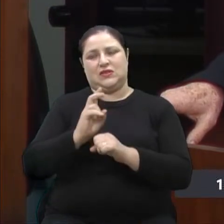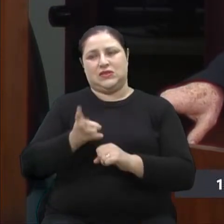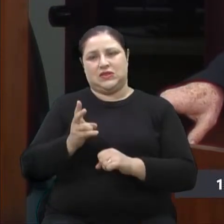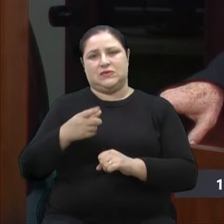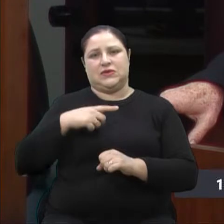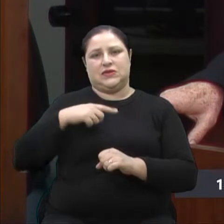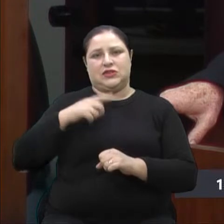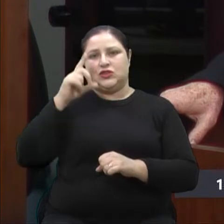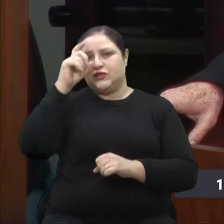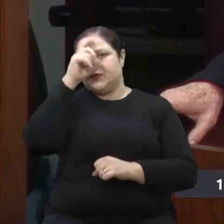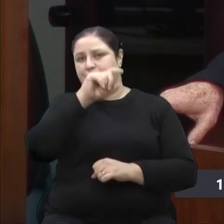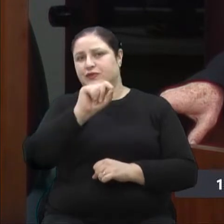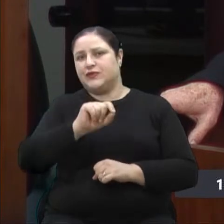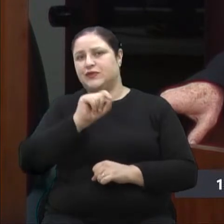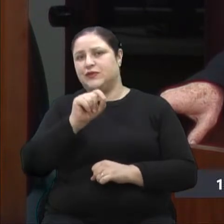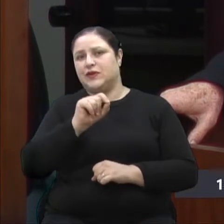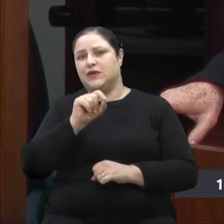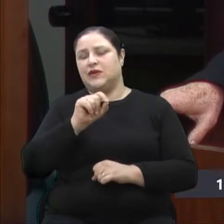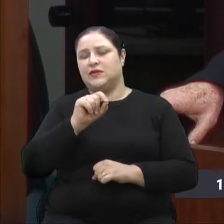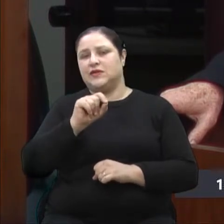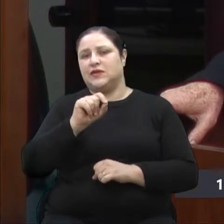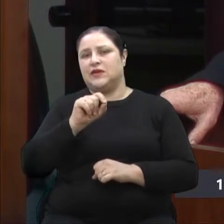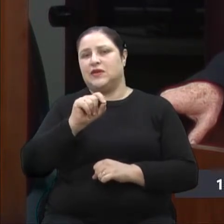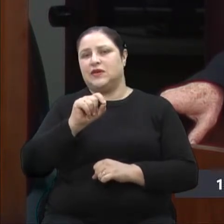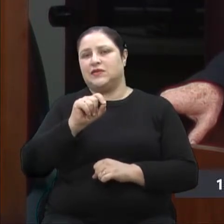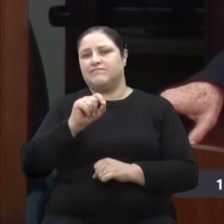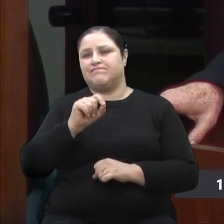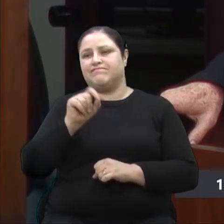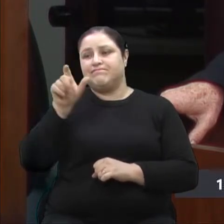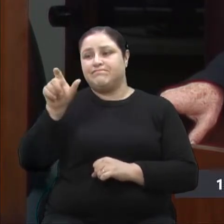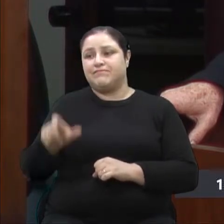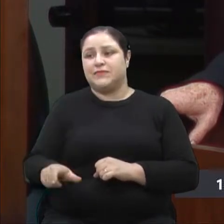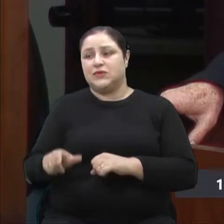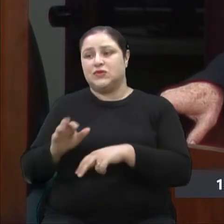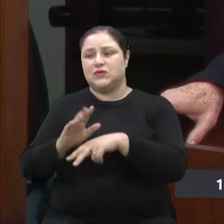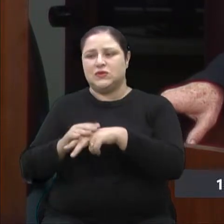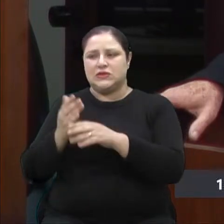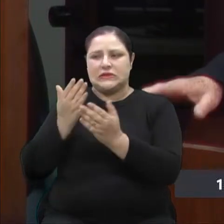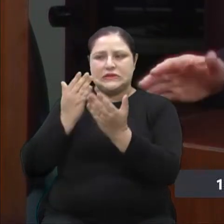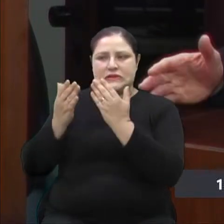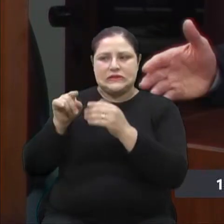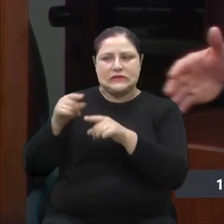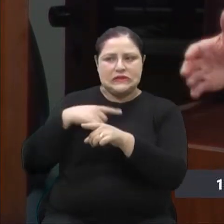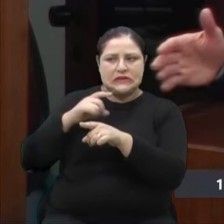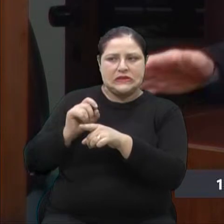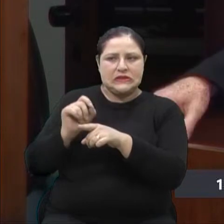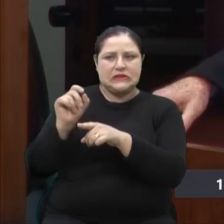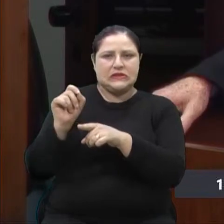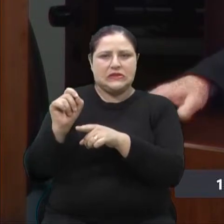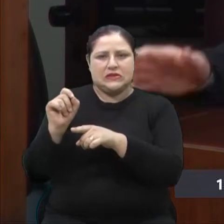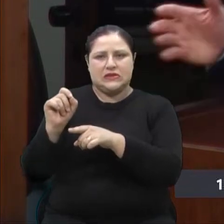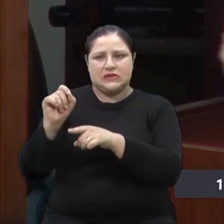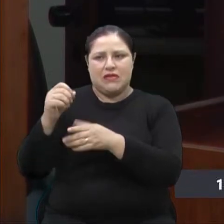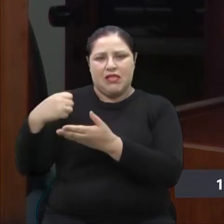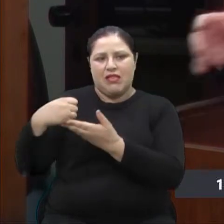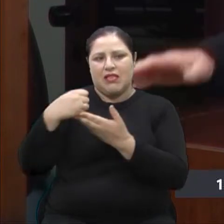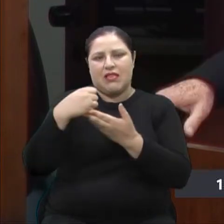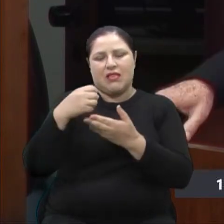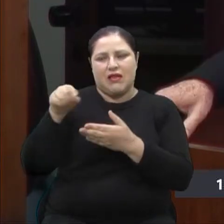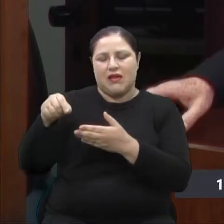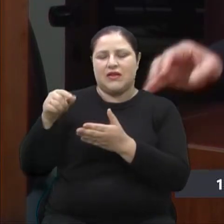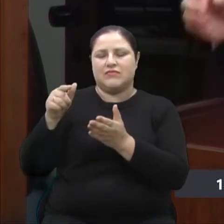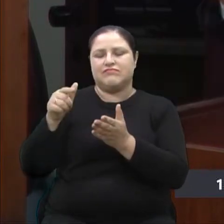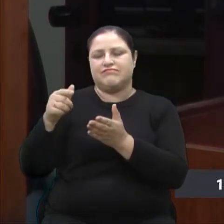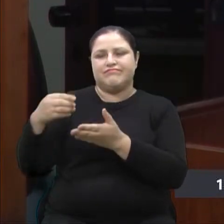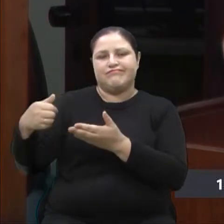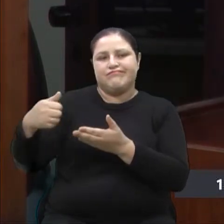dificuldade em encaminhar pacientes com suspeita de câncer bucal, com lesão na boca.